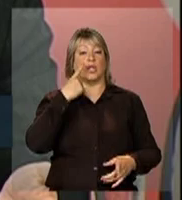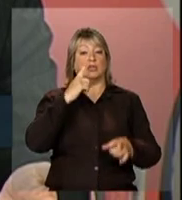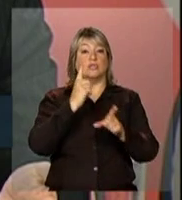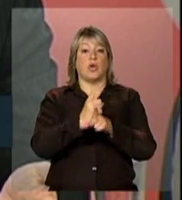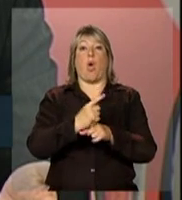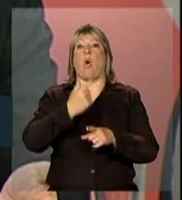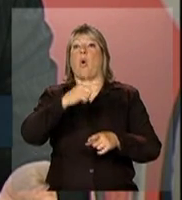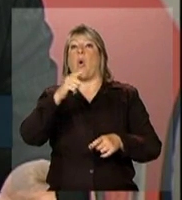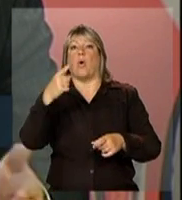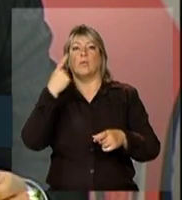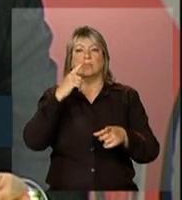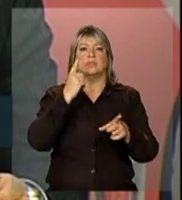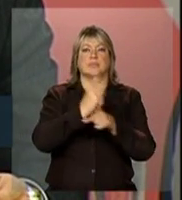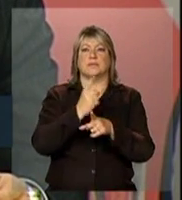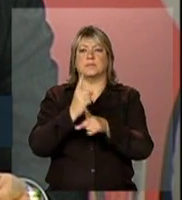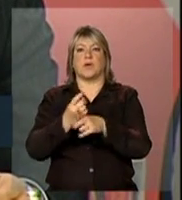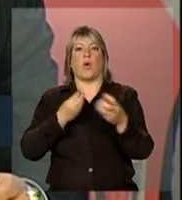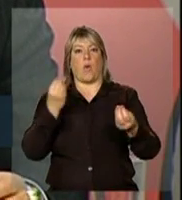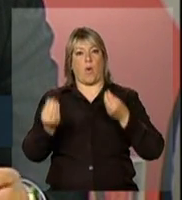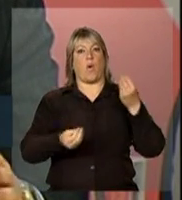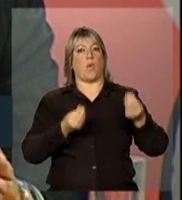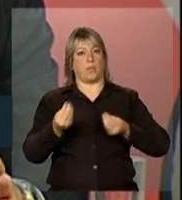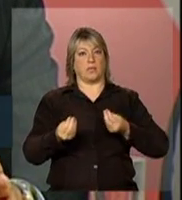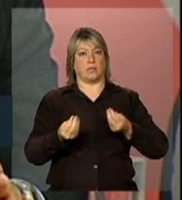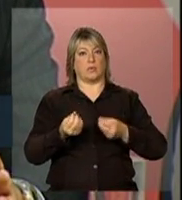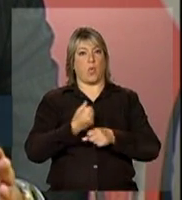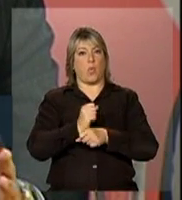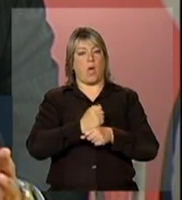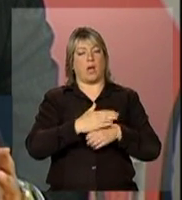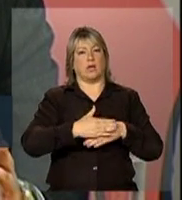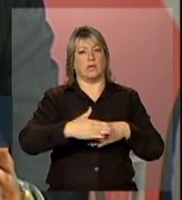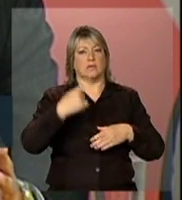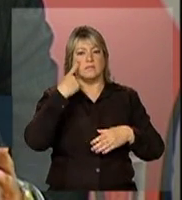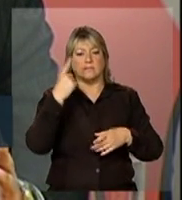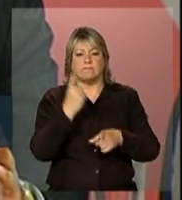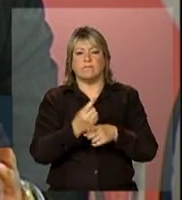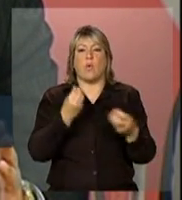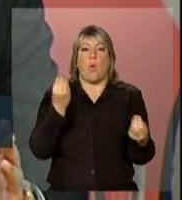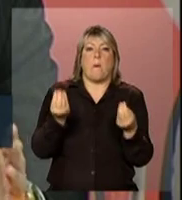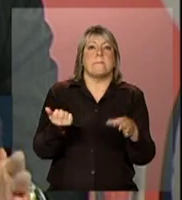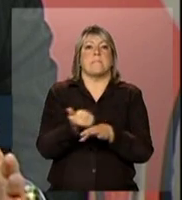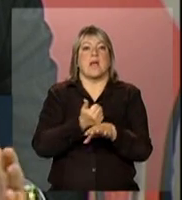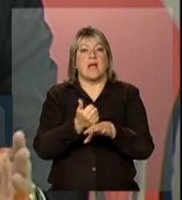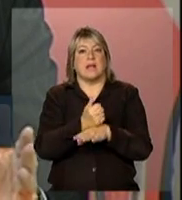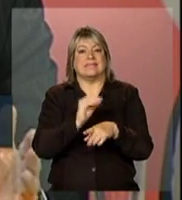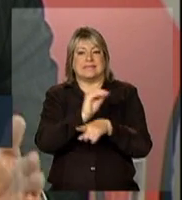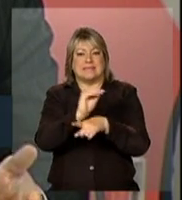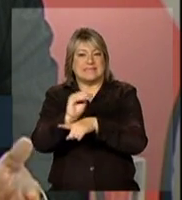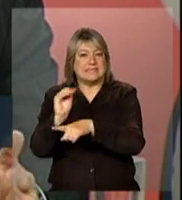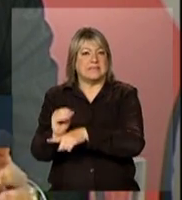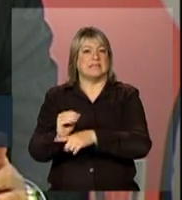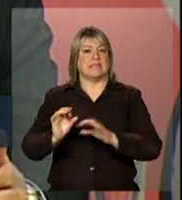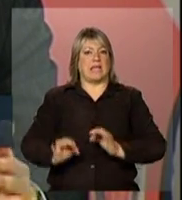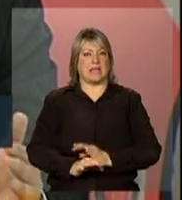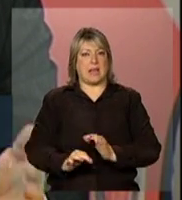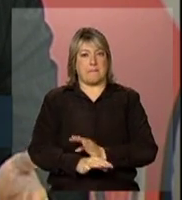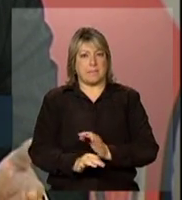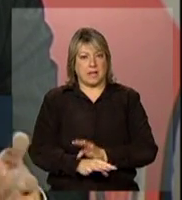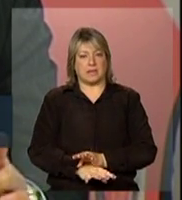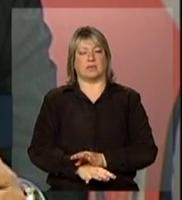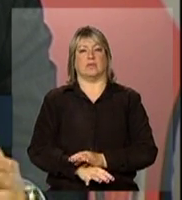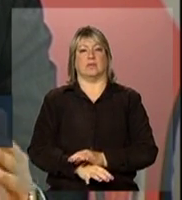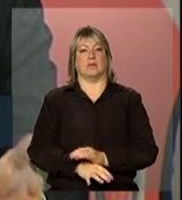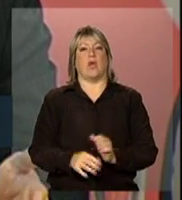realidades da doença. Aquilo que a gente tinha dito desses serviços terem retaguardas cada vez mais presentes com outros